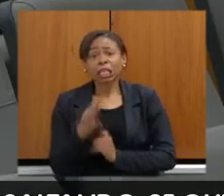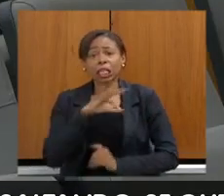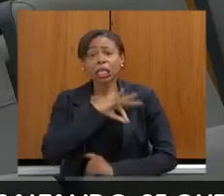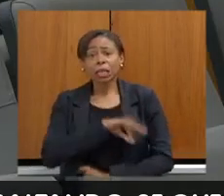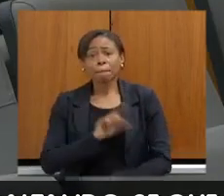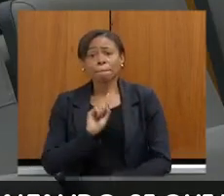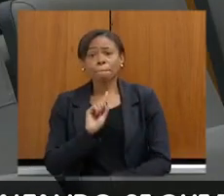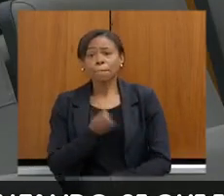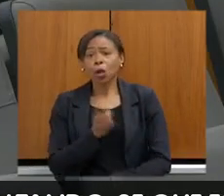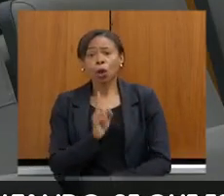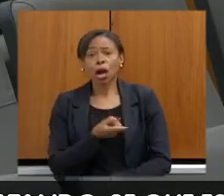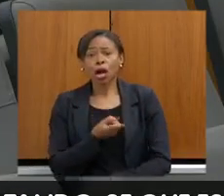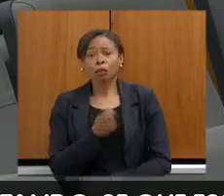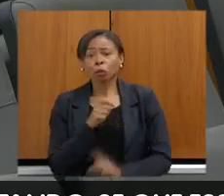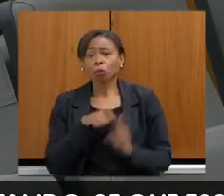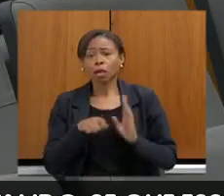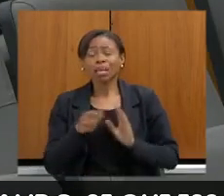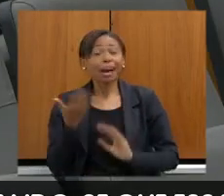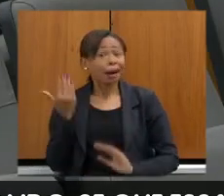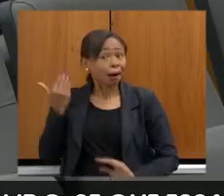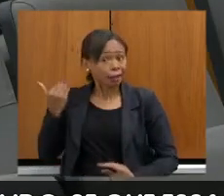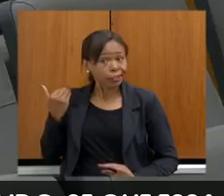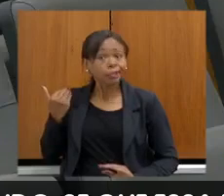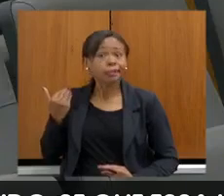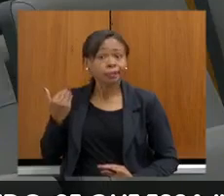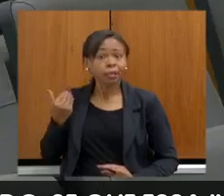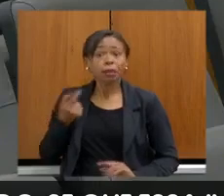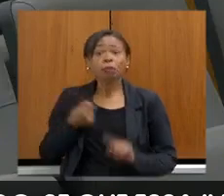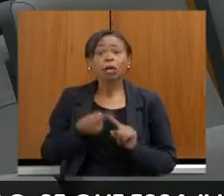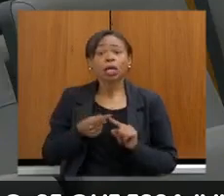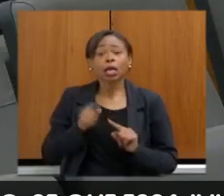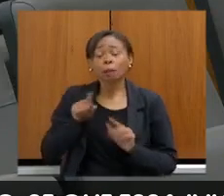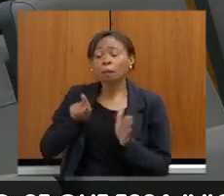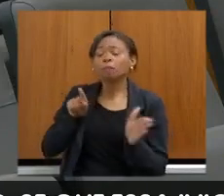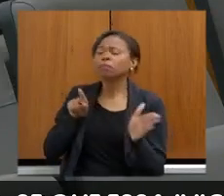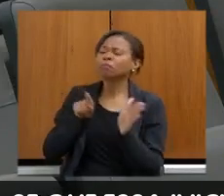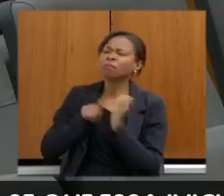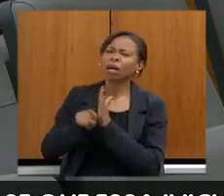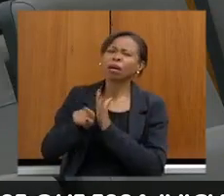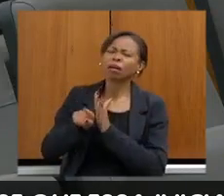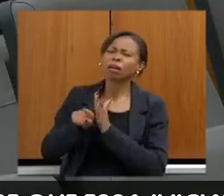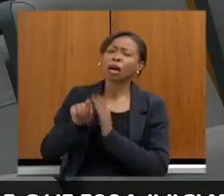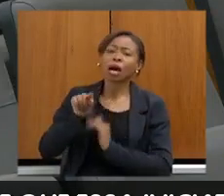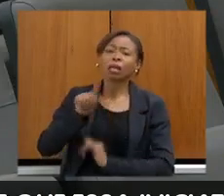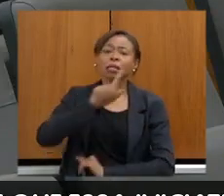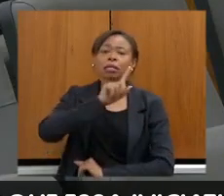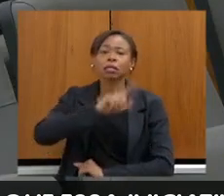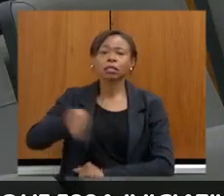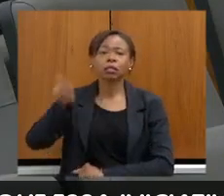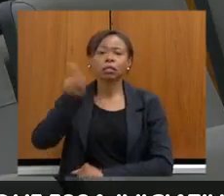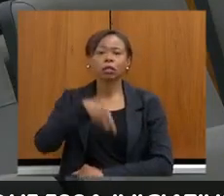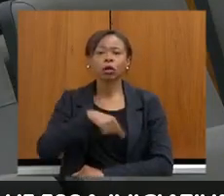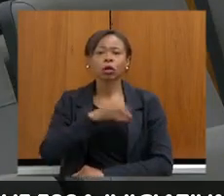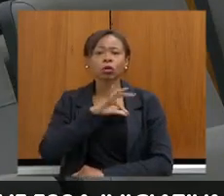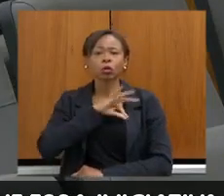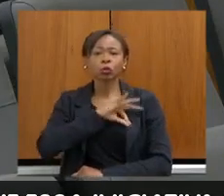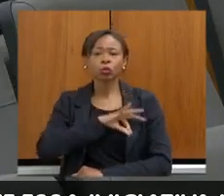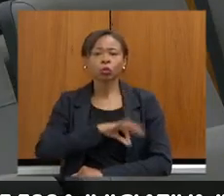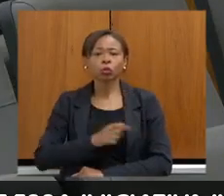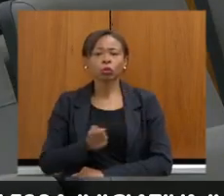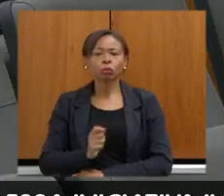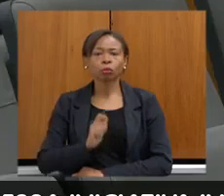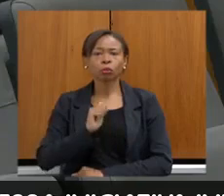por mês, tinha, porque, quando foi questionado, eles cancelaram os meus benefícios.